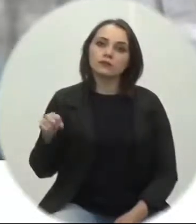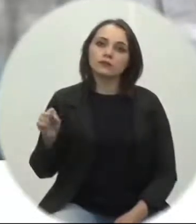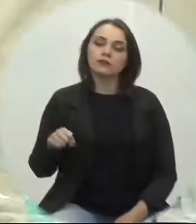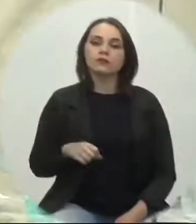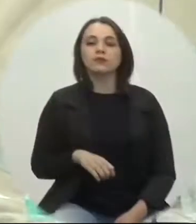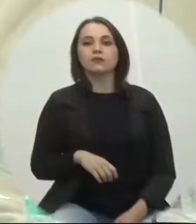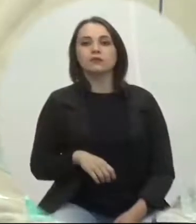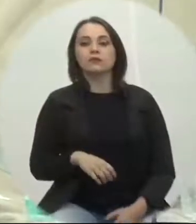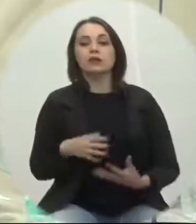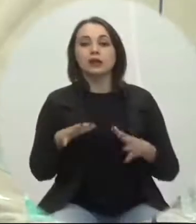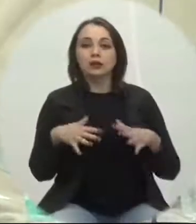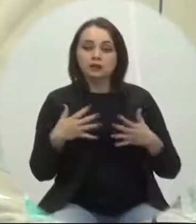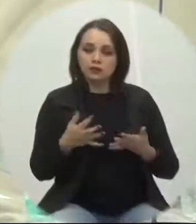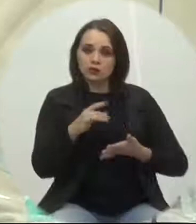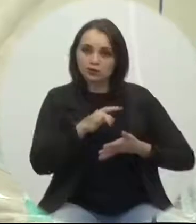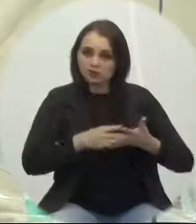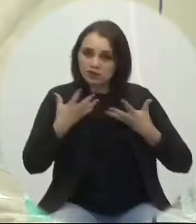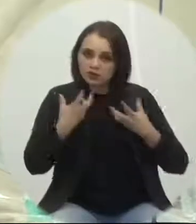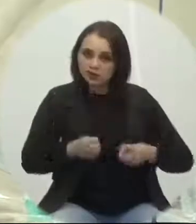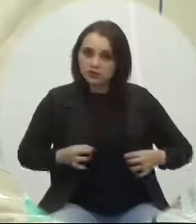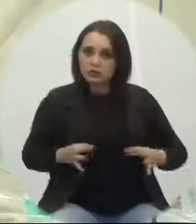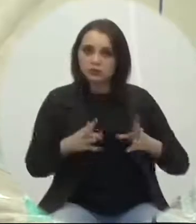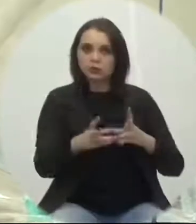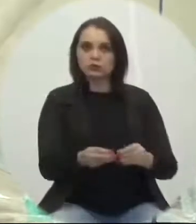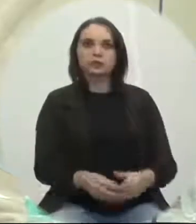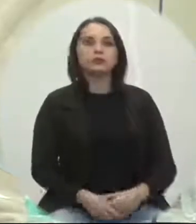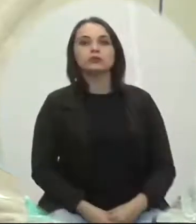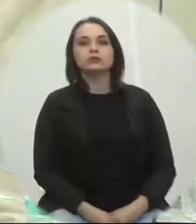a moção foi aprovada por unanimidade